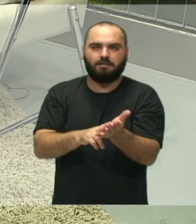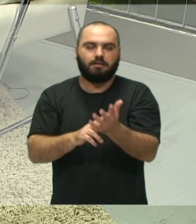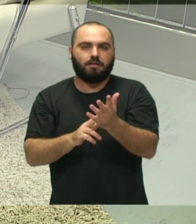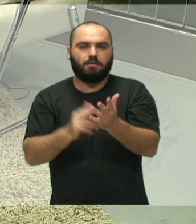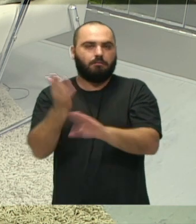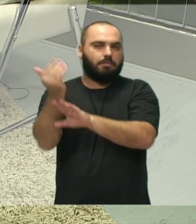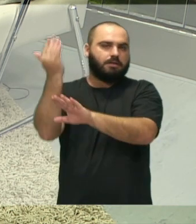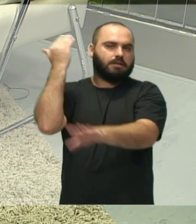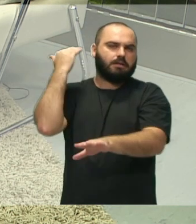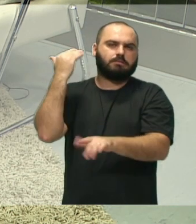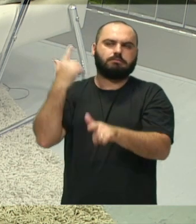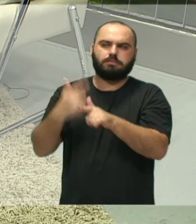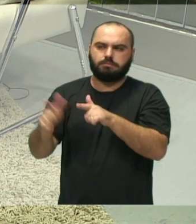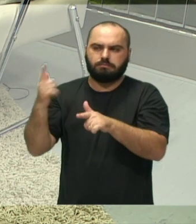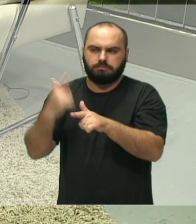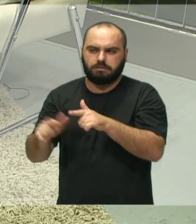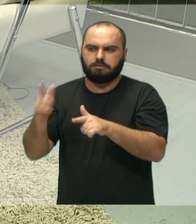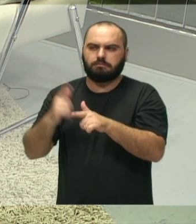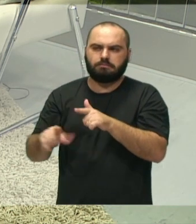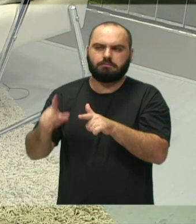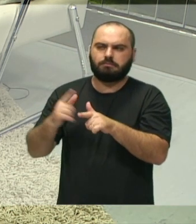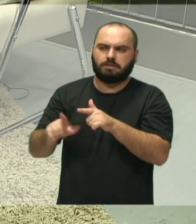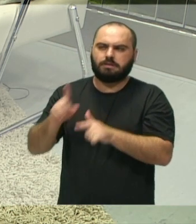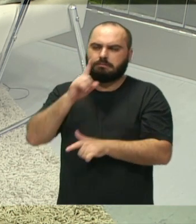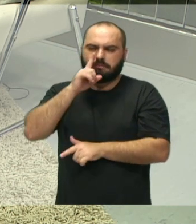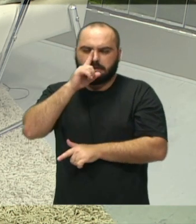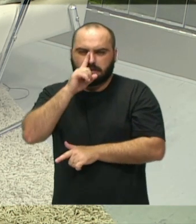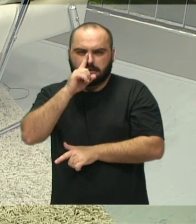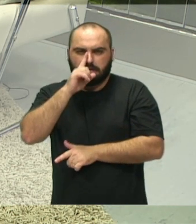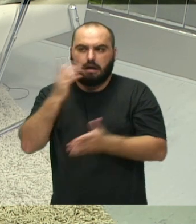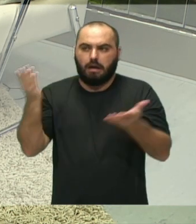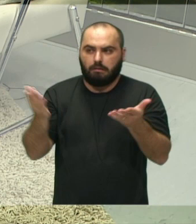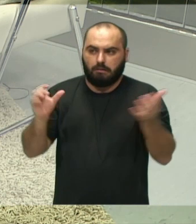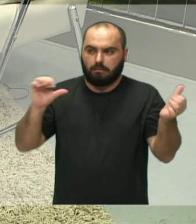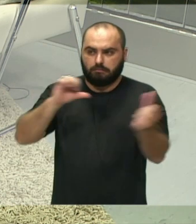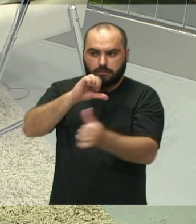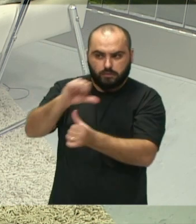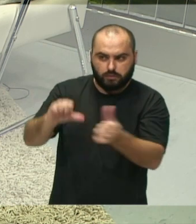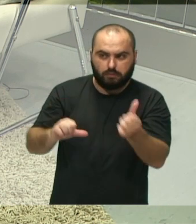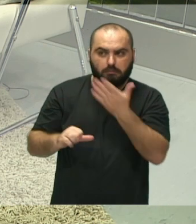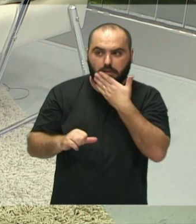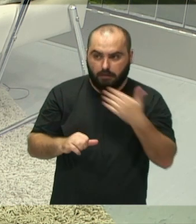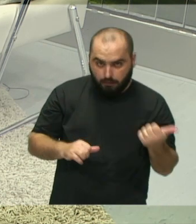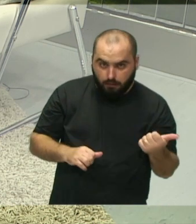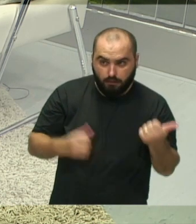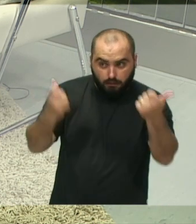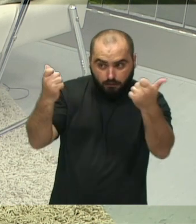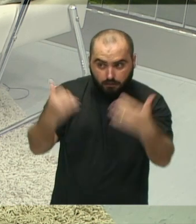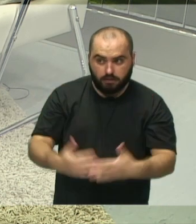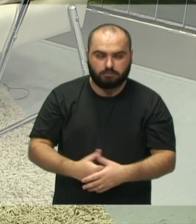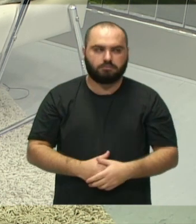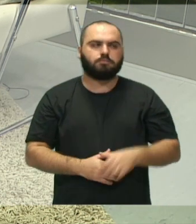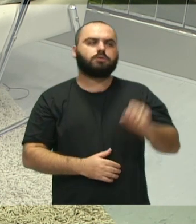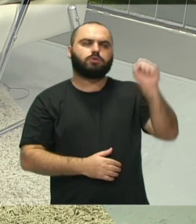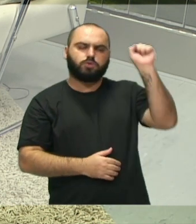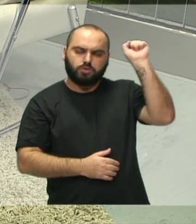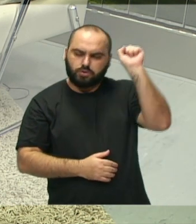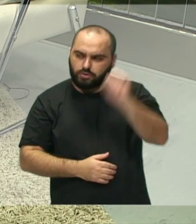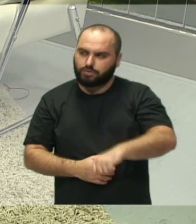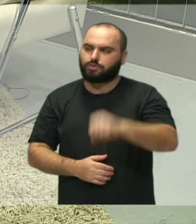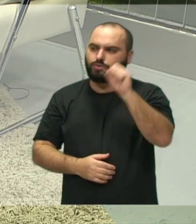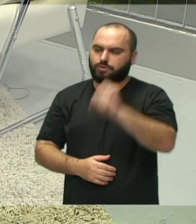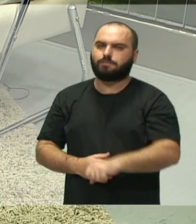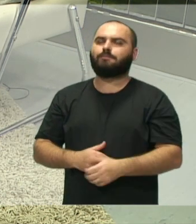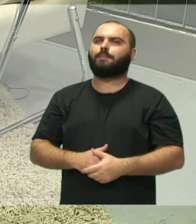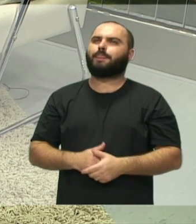perigo e a senhora acompanhou todo o processo, pode contar pra nós como é que foi essa situação? Sim, até o ar, eu acredito que na